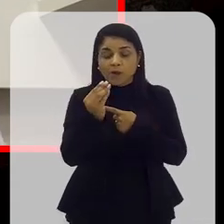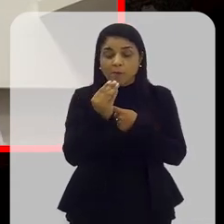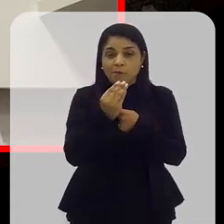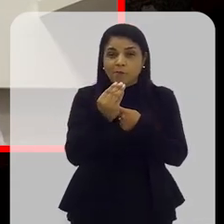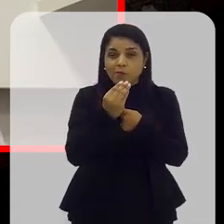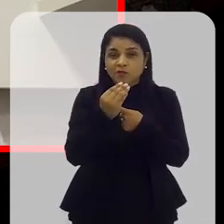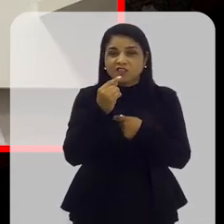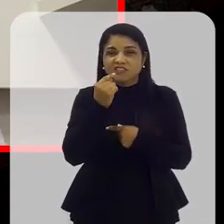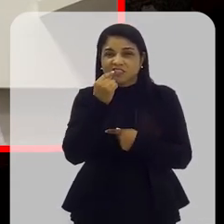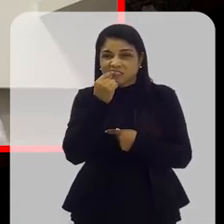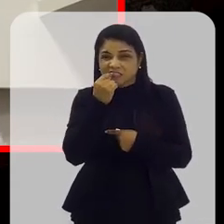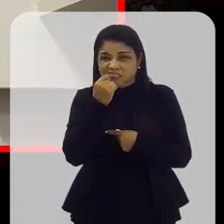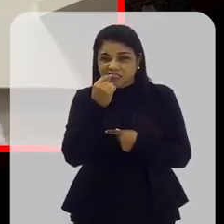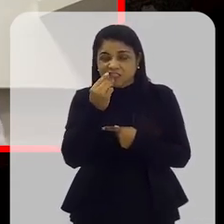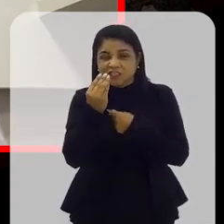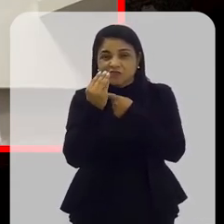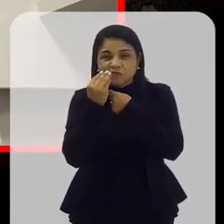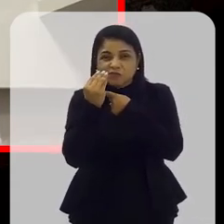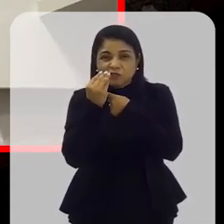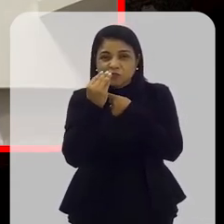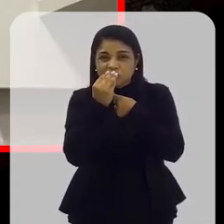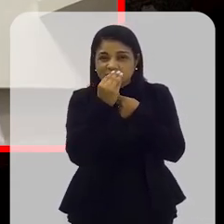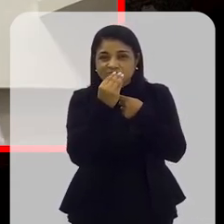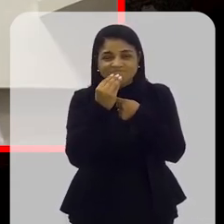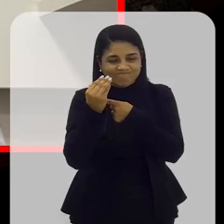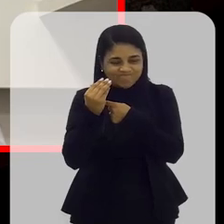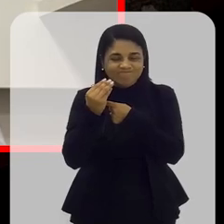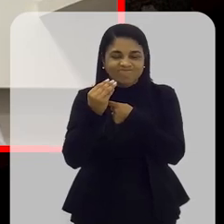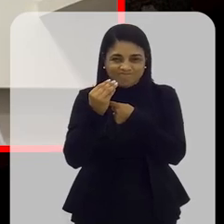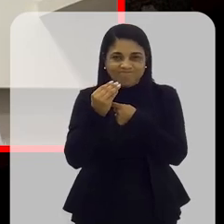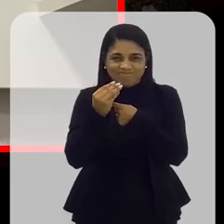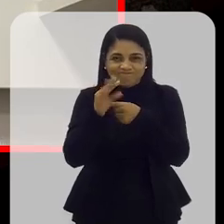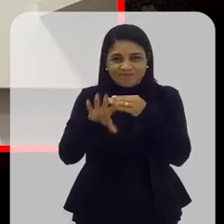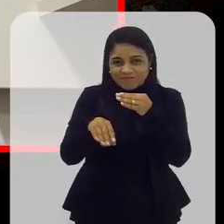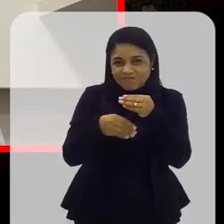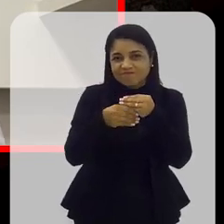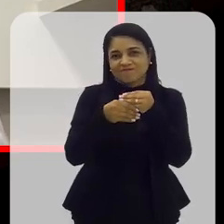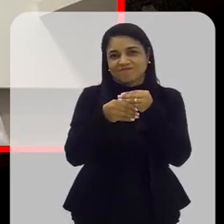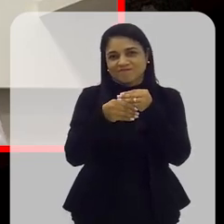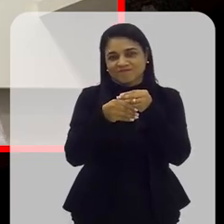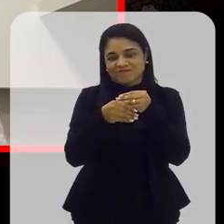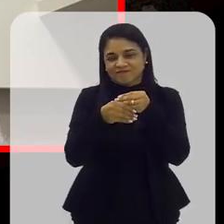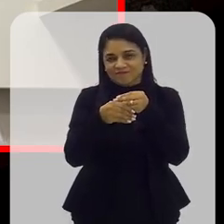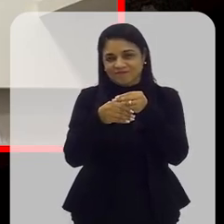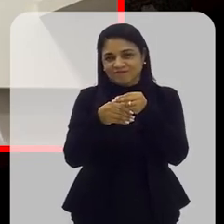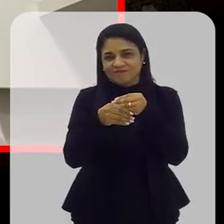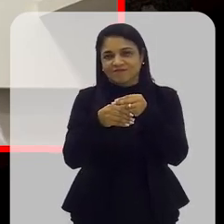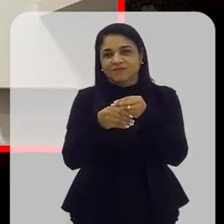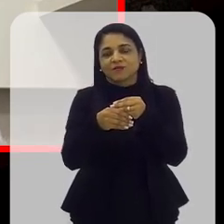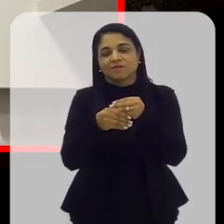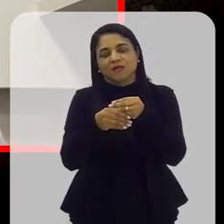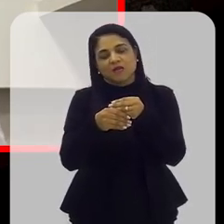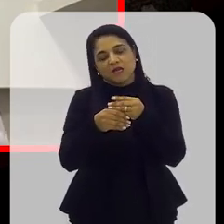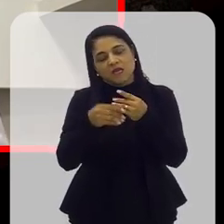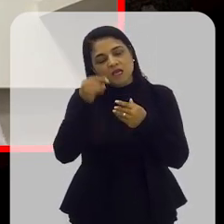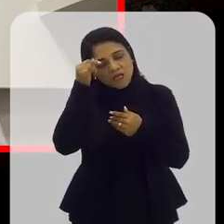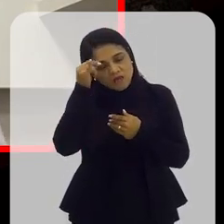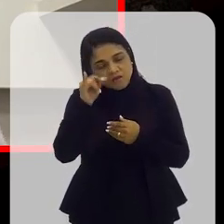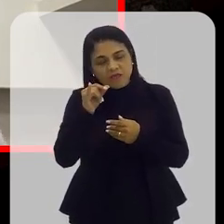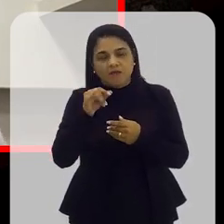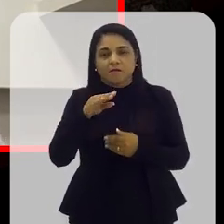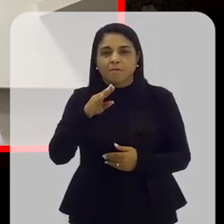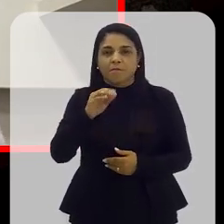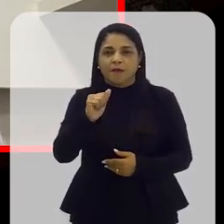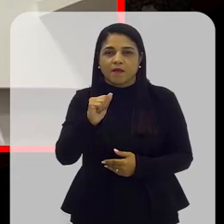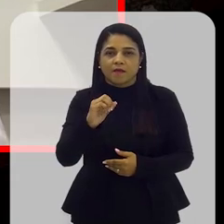superfície daquele dente ali. É um adicional ali de proteção contra a desmineralização,